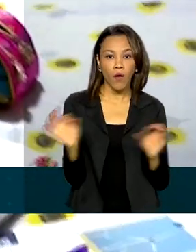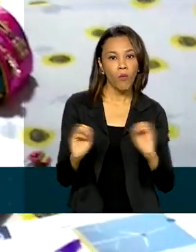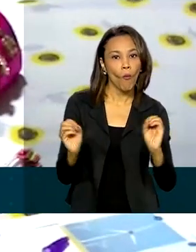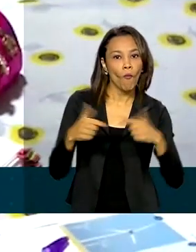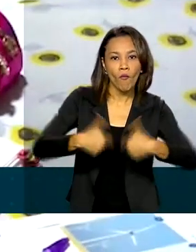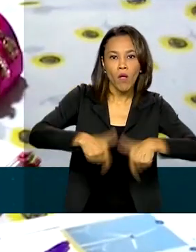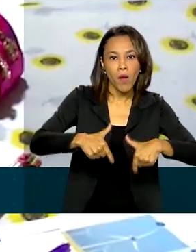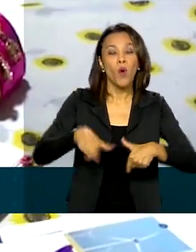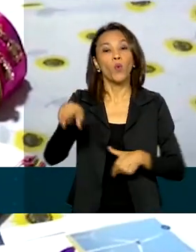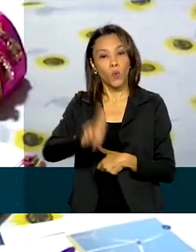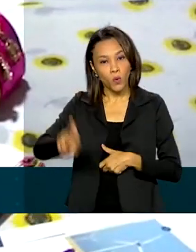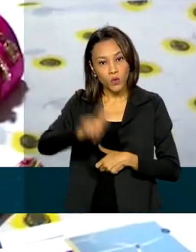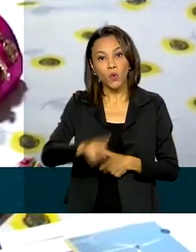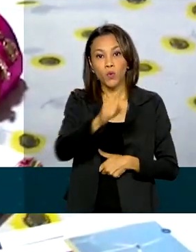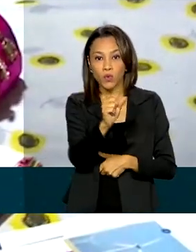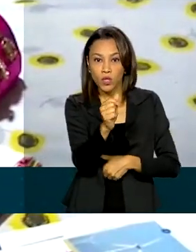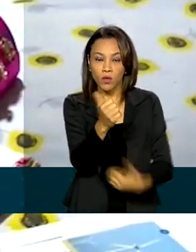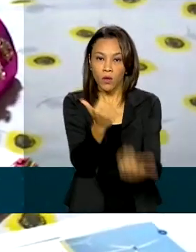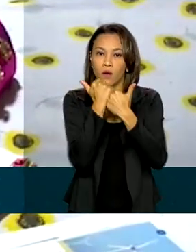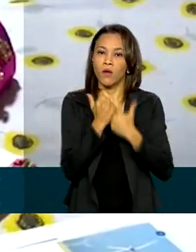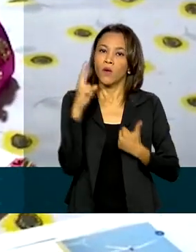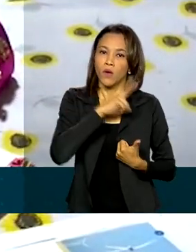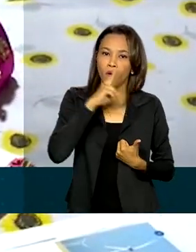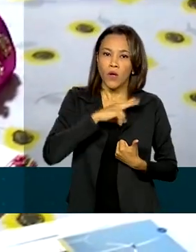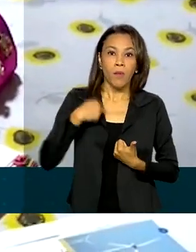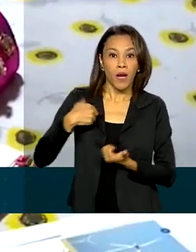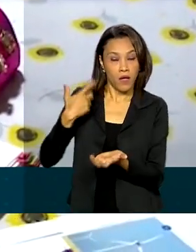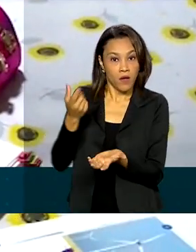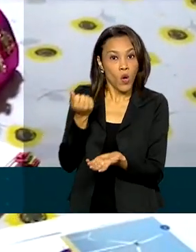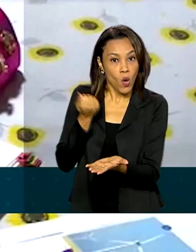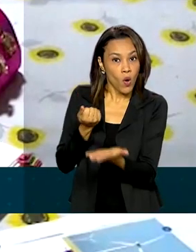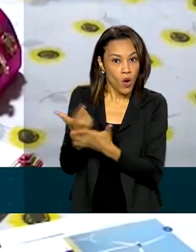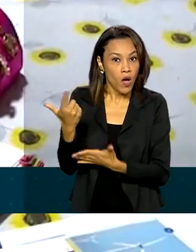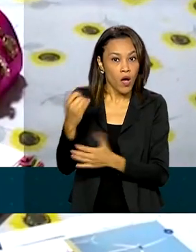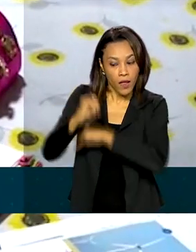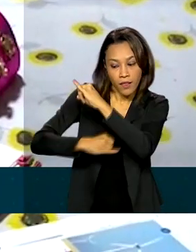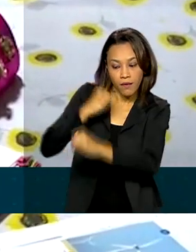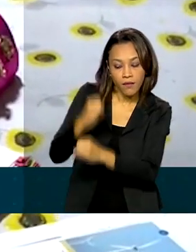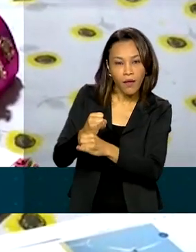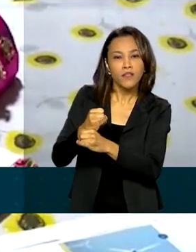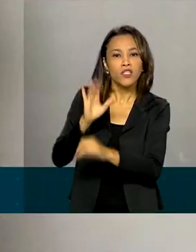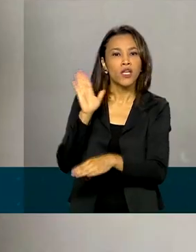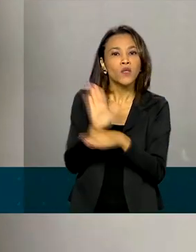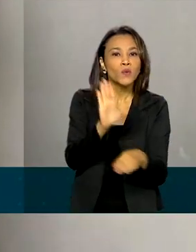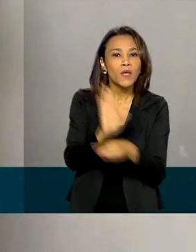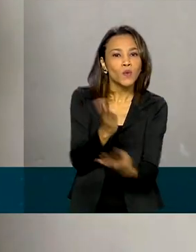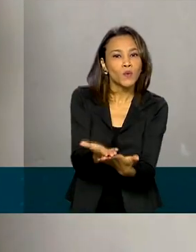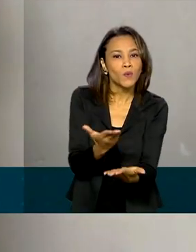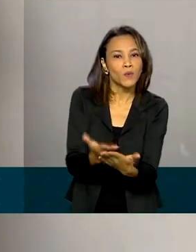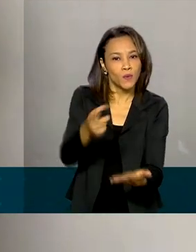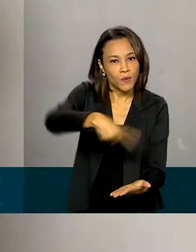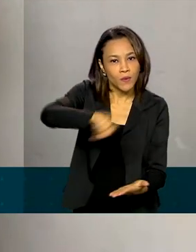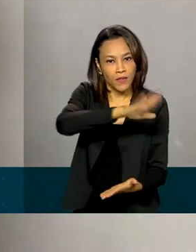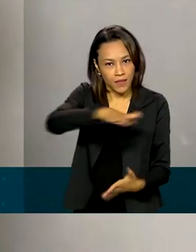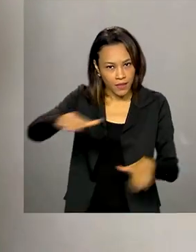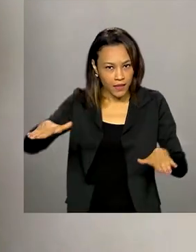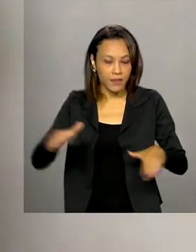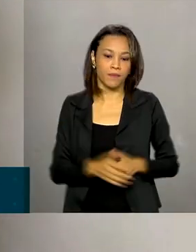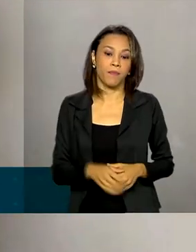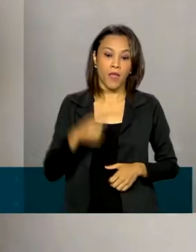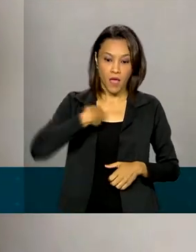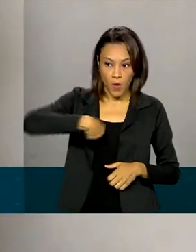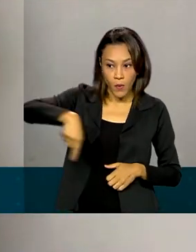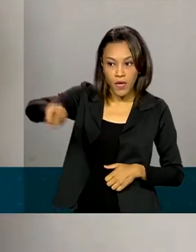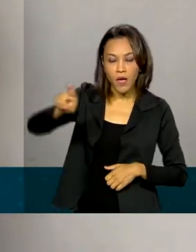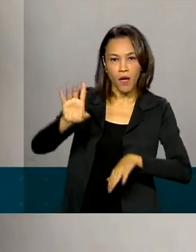usou o auxílio emergencial para contratar internet e ajudar no estudo das crianças. Eu ia pegar o material no colégio,